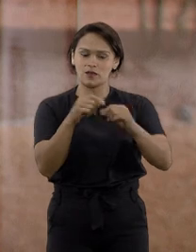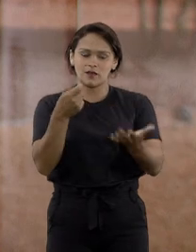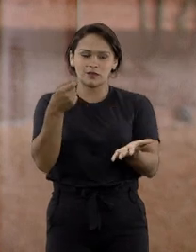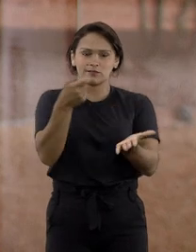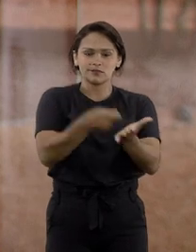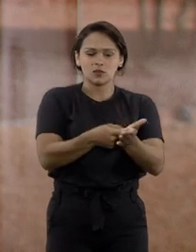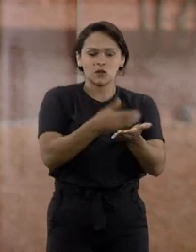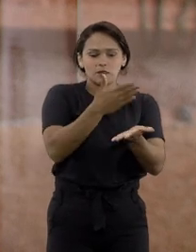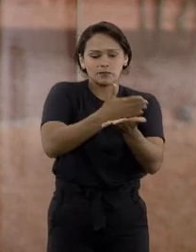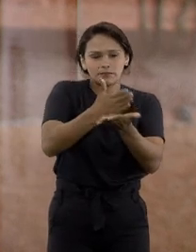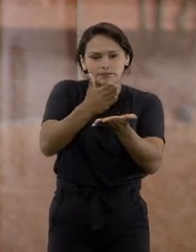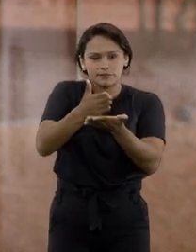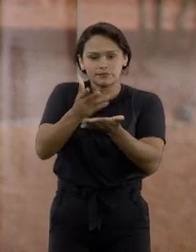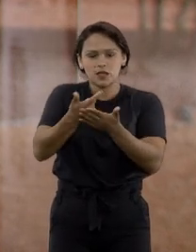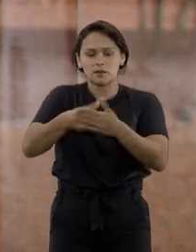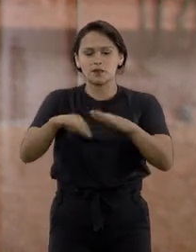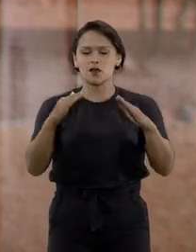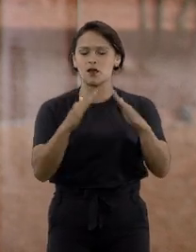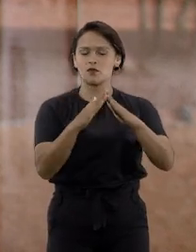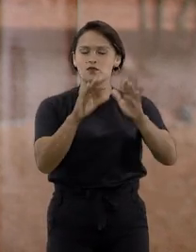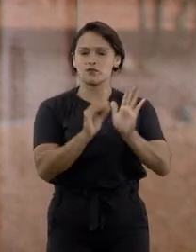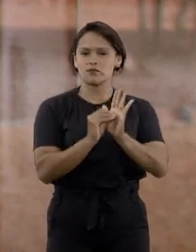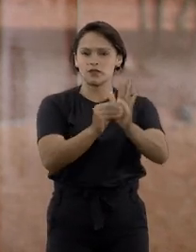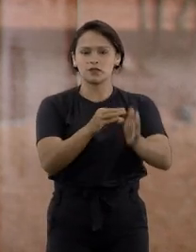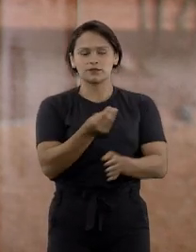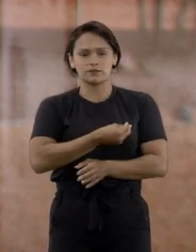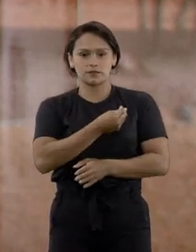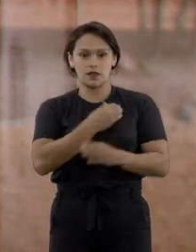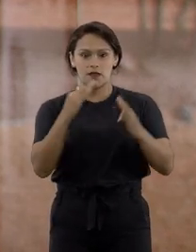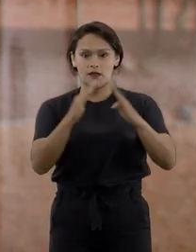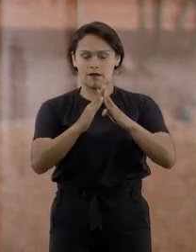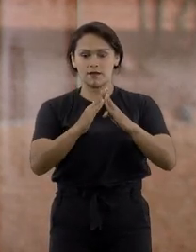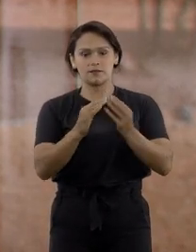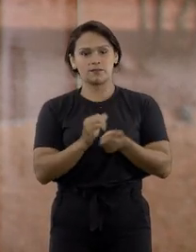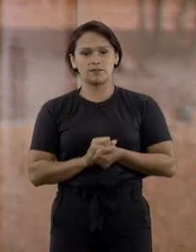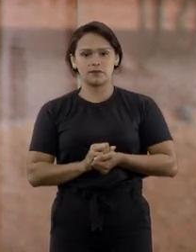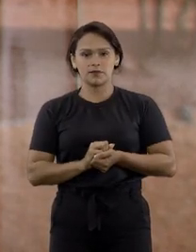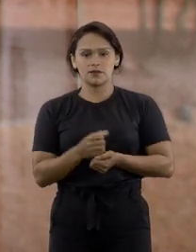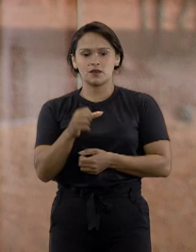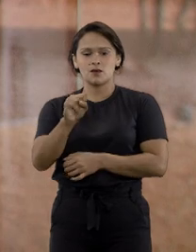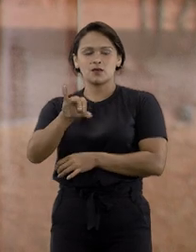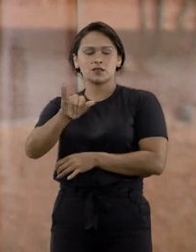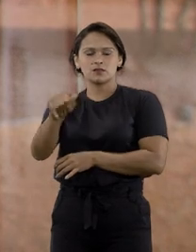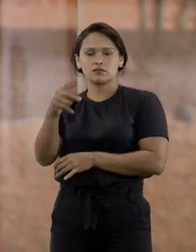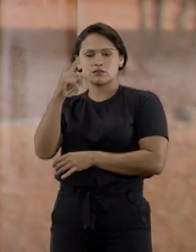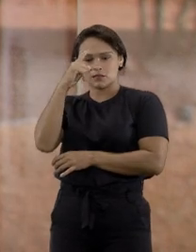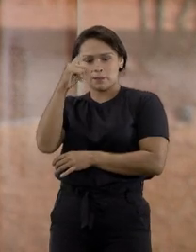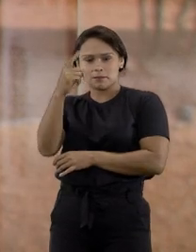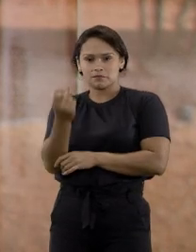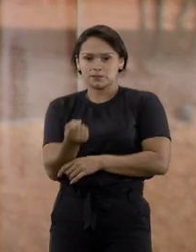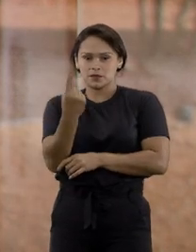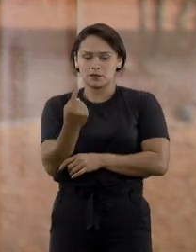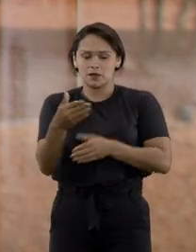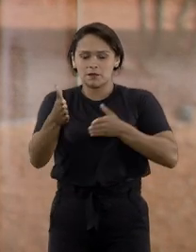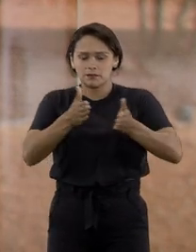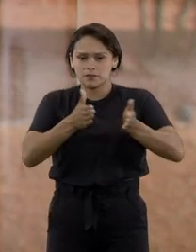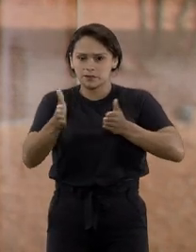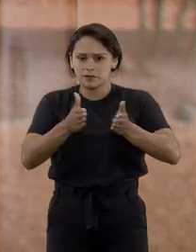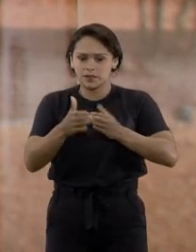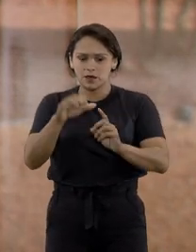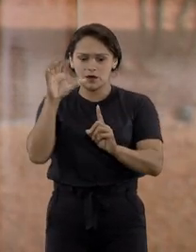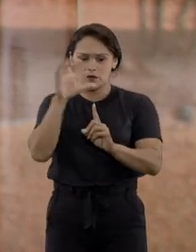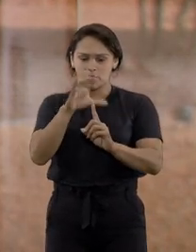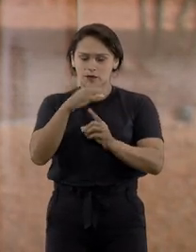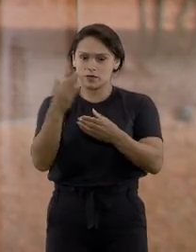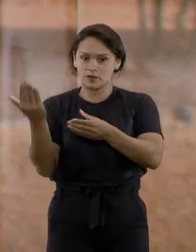implantar um parcelamento para oferta de moradias do Minha Casa Minha Vida. O Tribunal Regional Federal da Primeira Região manteve parcialmente os efeitos